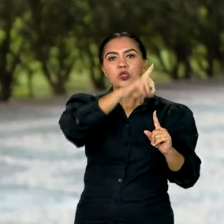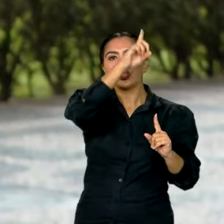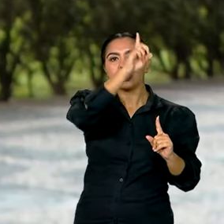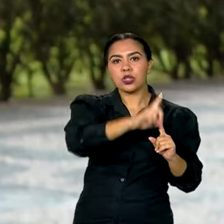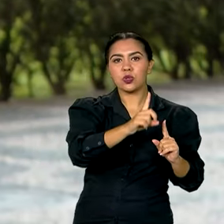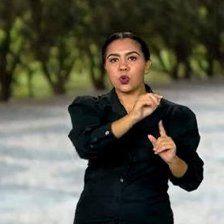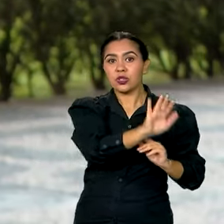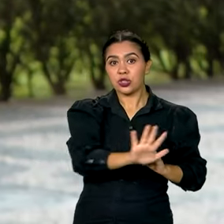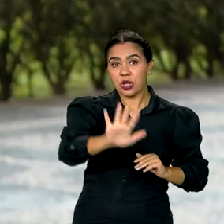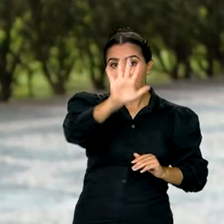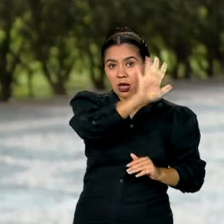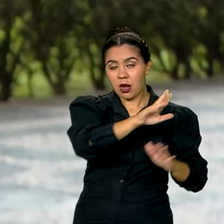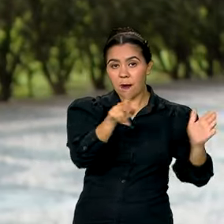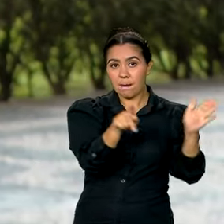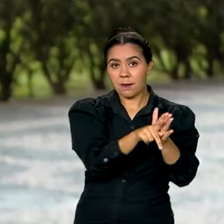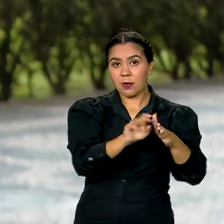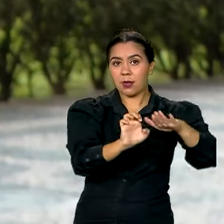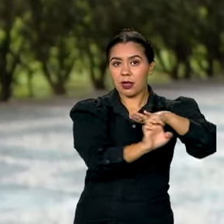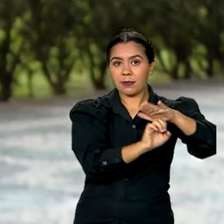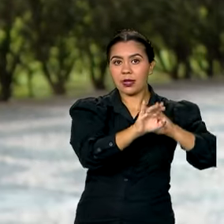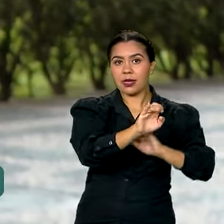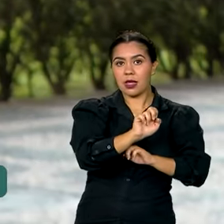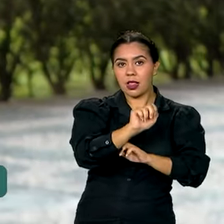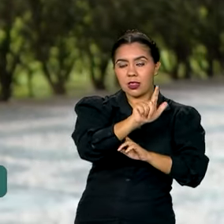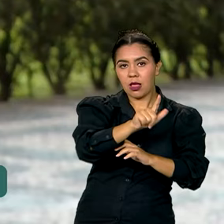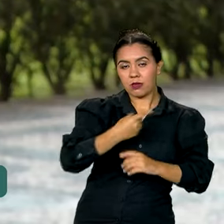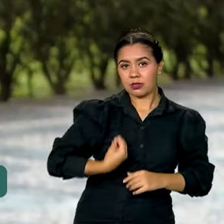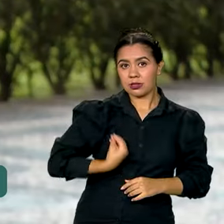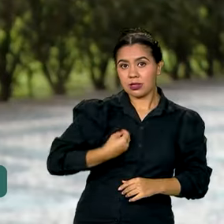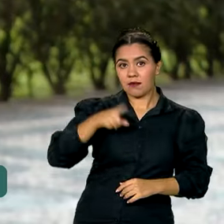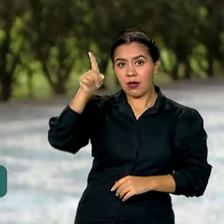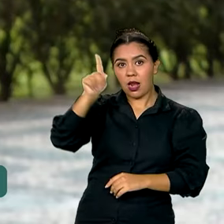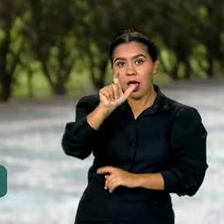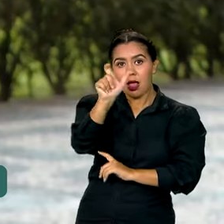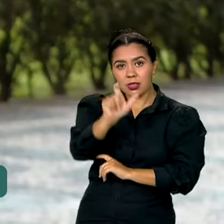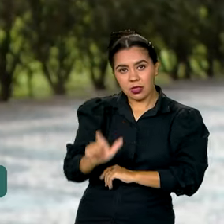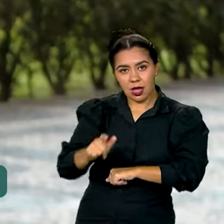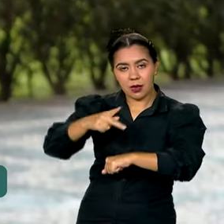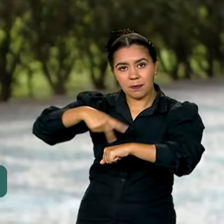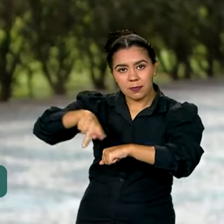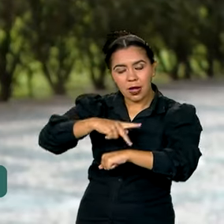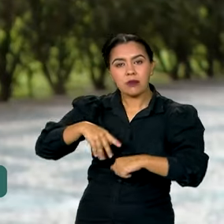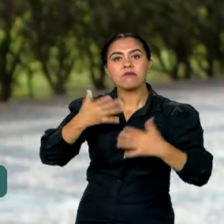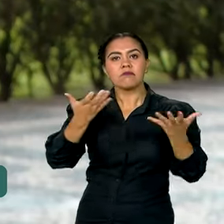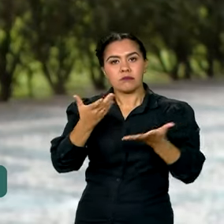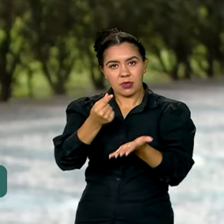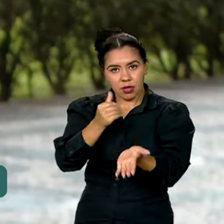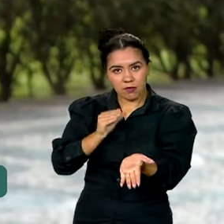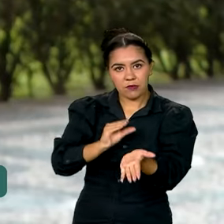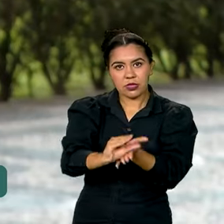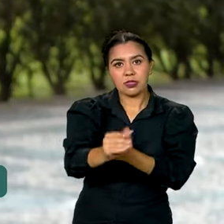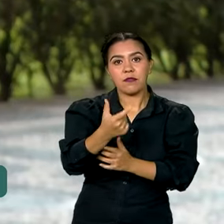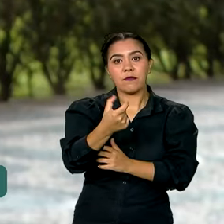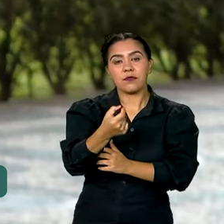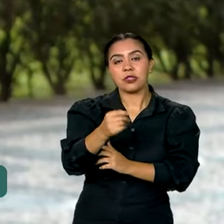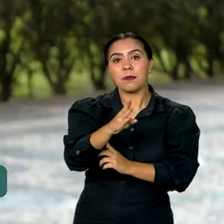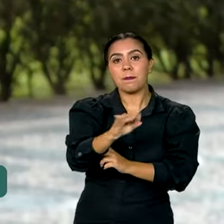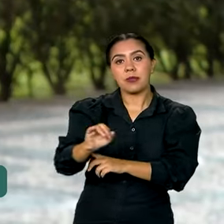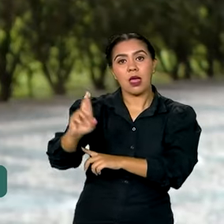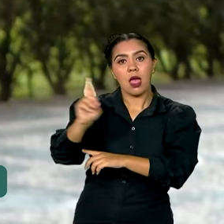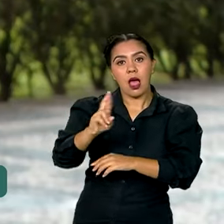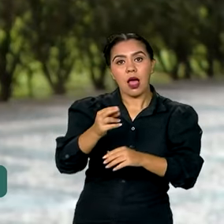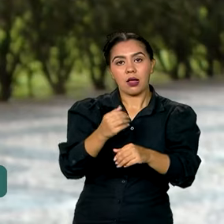viagem à Itália, o multinacional assumiu o compromisso de investir 20 bilhões de reais nos próximos três anos